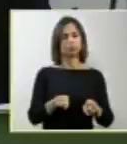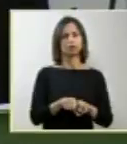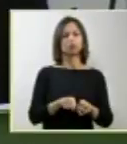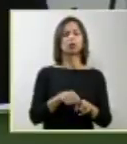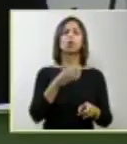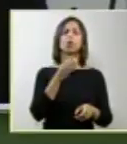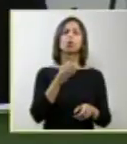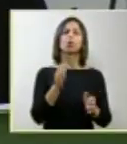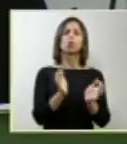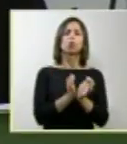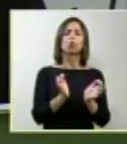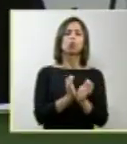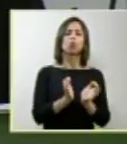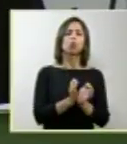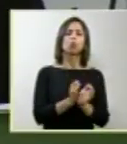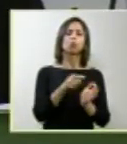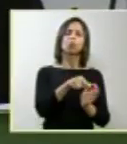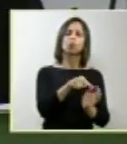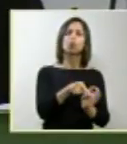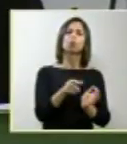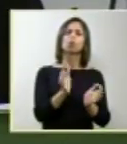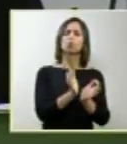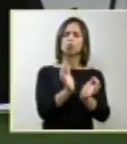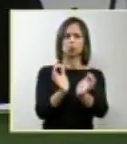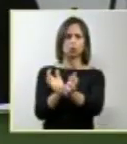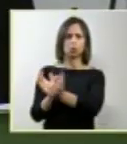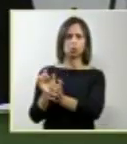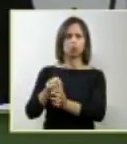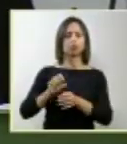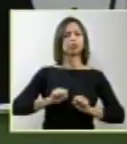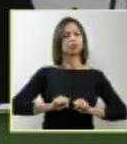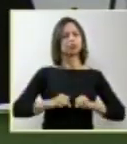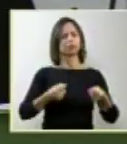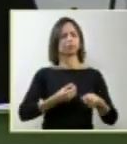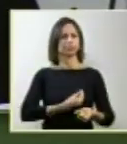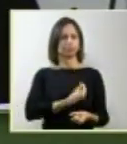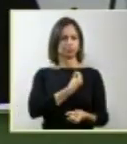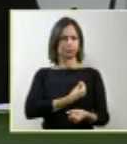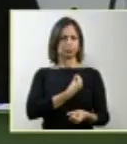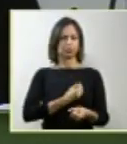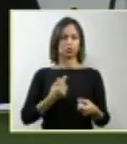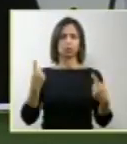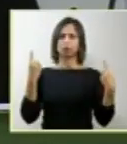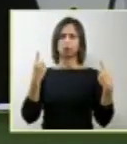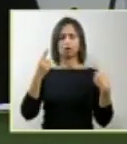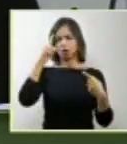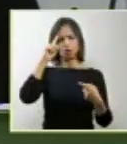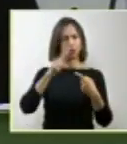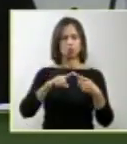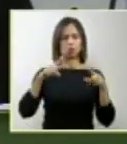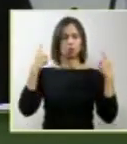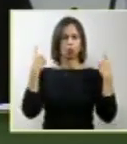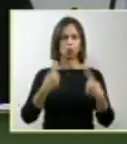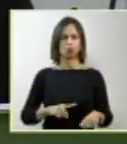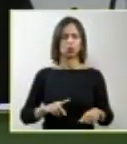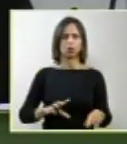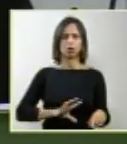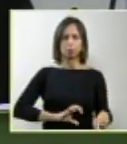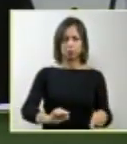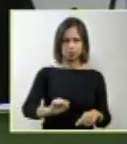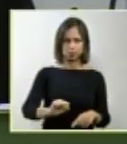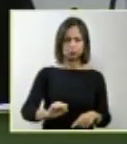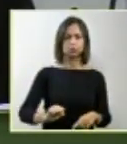segmentos voltados à defesa da vida contra o aborto. E é presidente